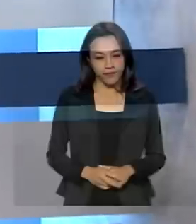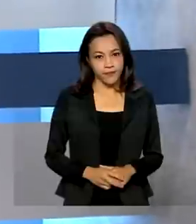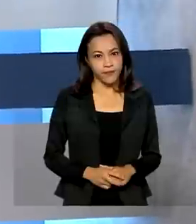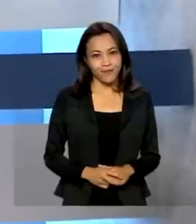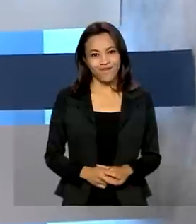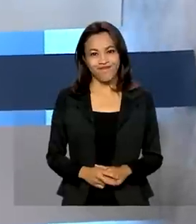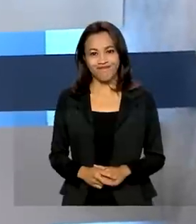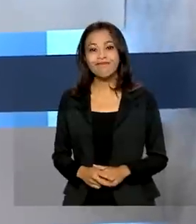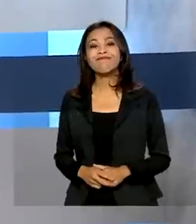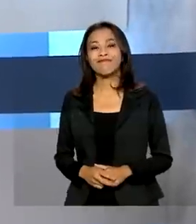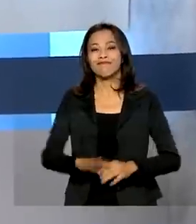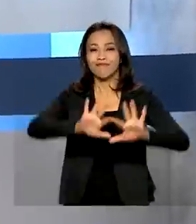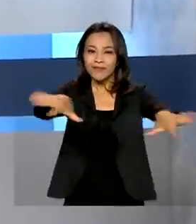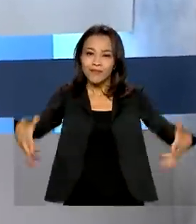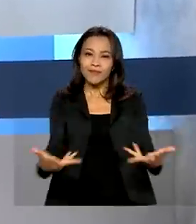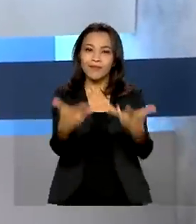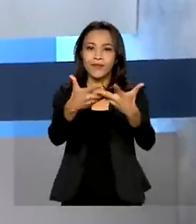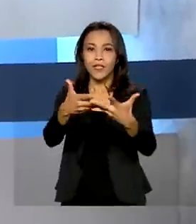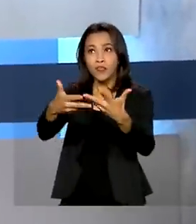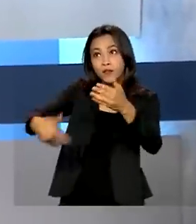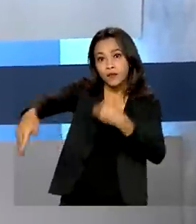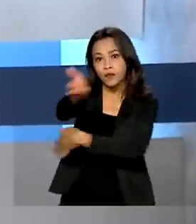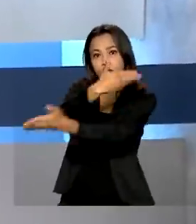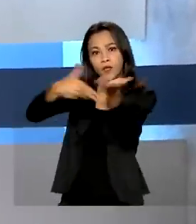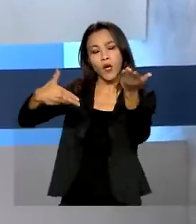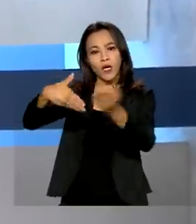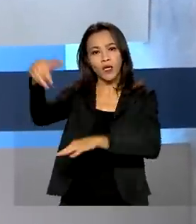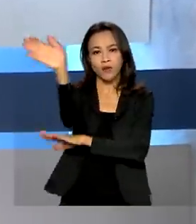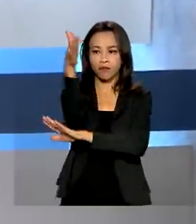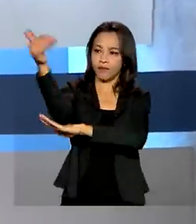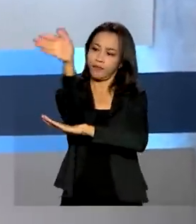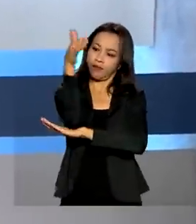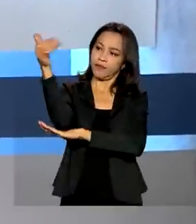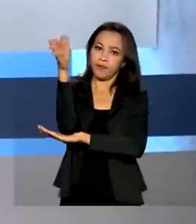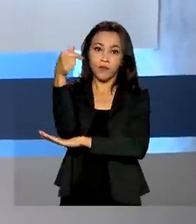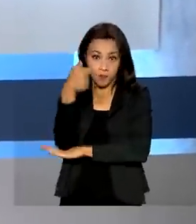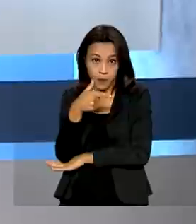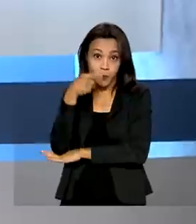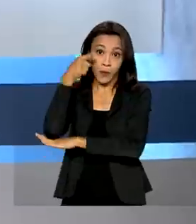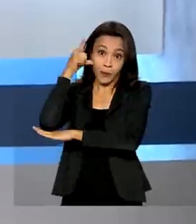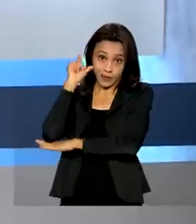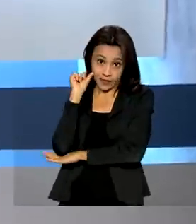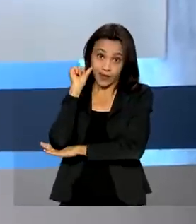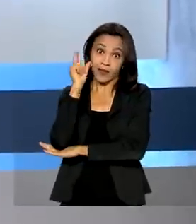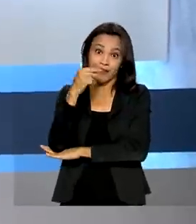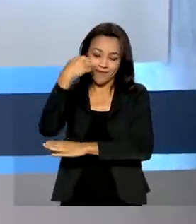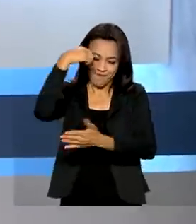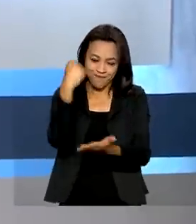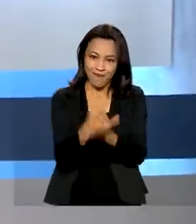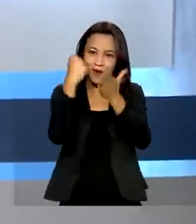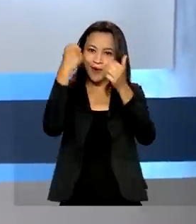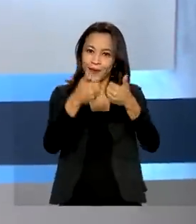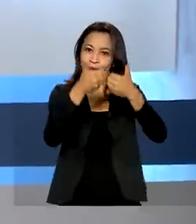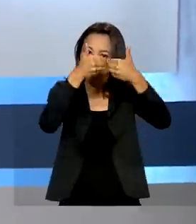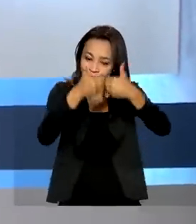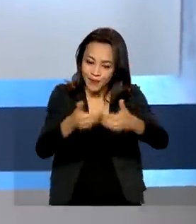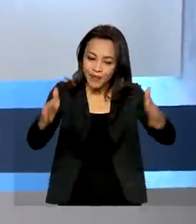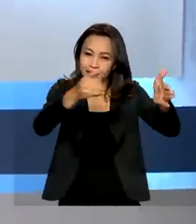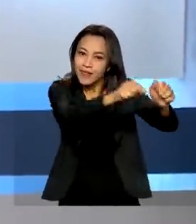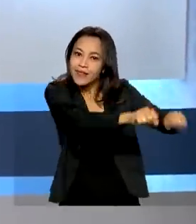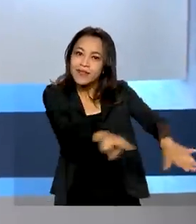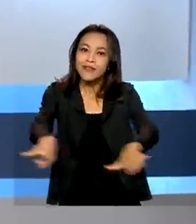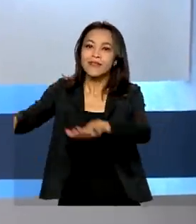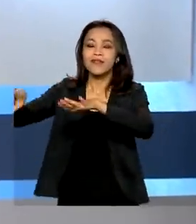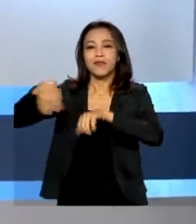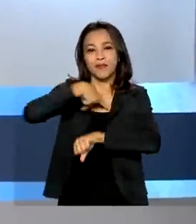A cerimônia de troca da bandeira nacional ontem na Praça dos Três Poderes marcou o início das comemorações da Semana da Pátria.